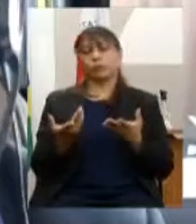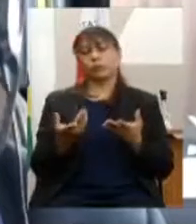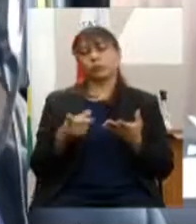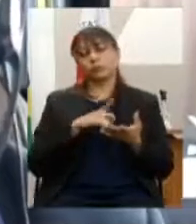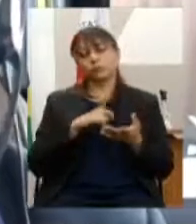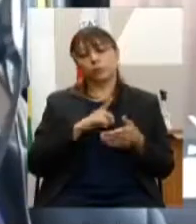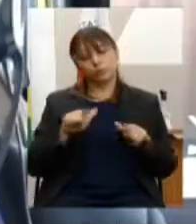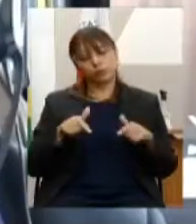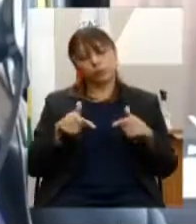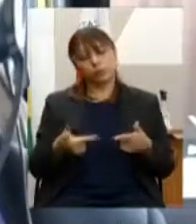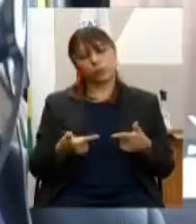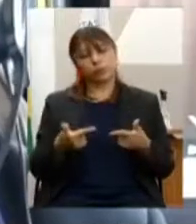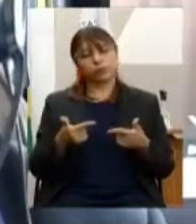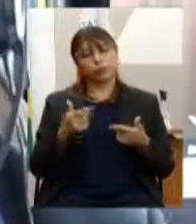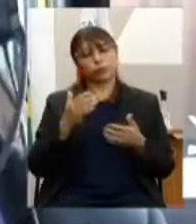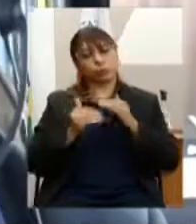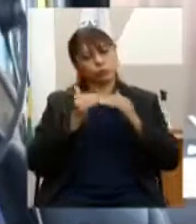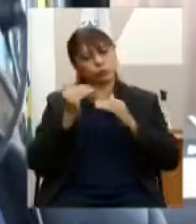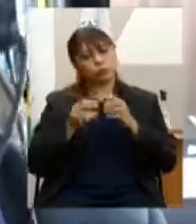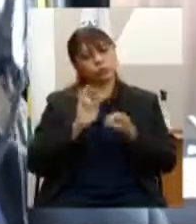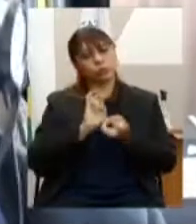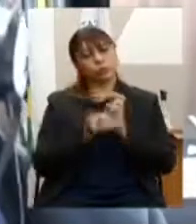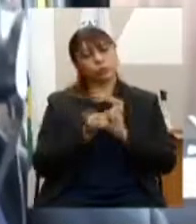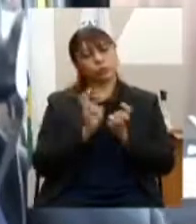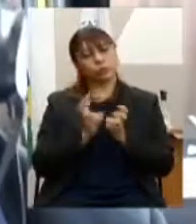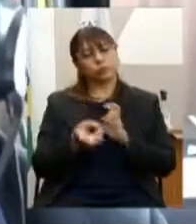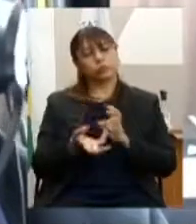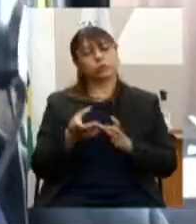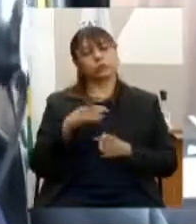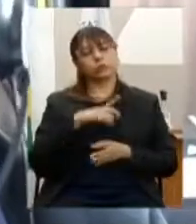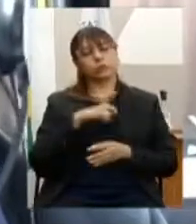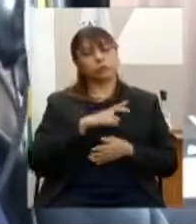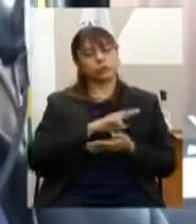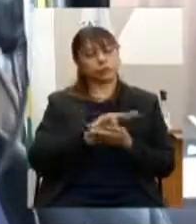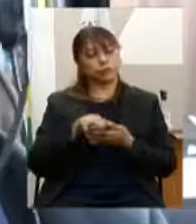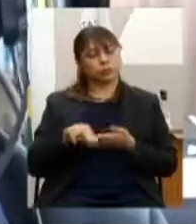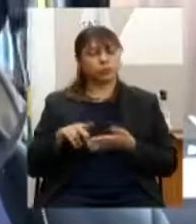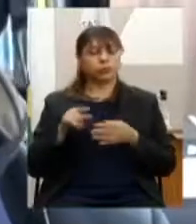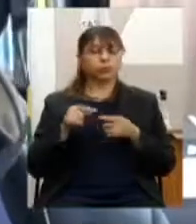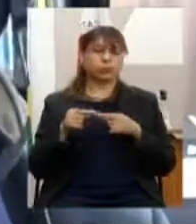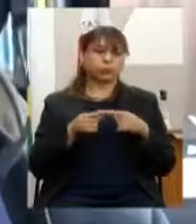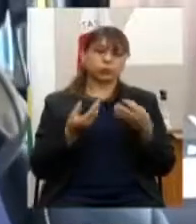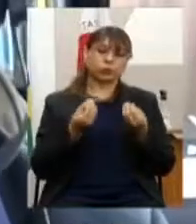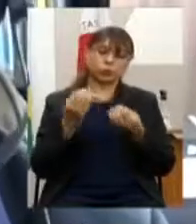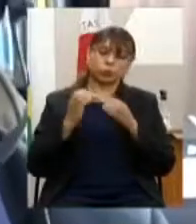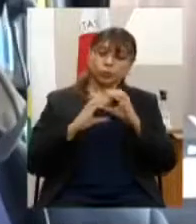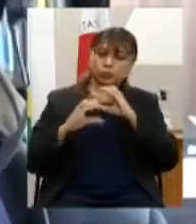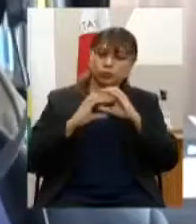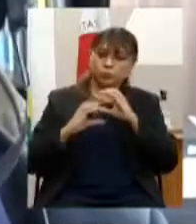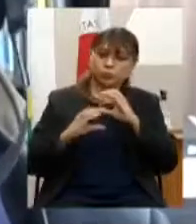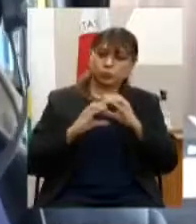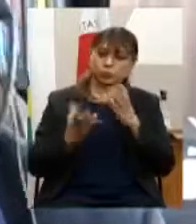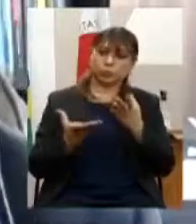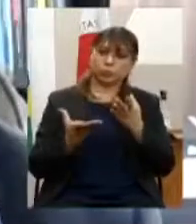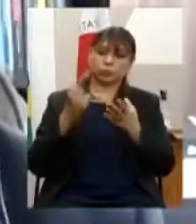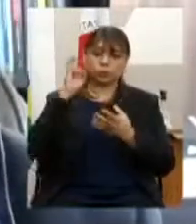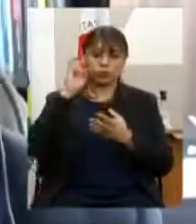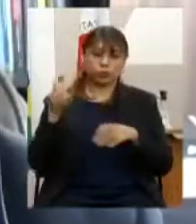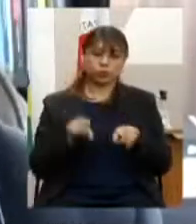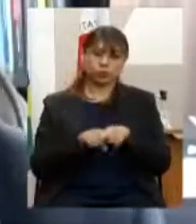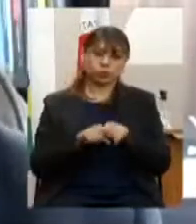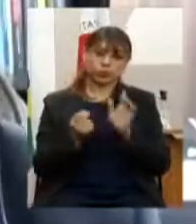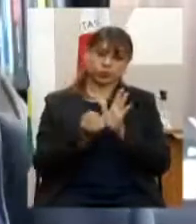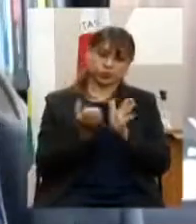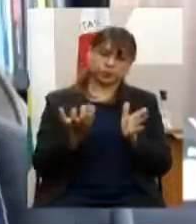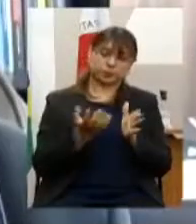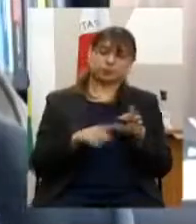desenvolvimento da capoeira em suas múltiplas linguagens e atividades socioculturais e de patrimônio o terceiro